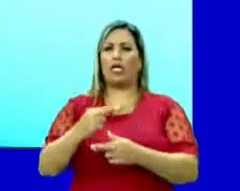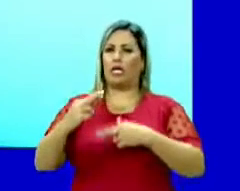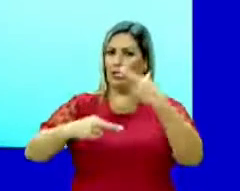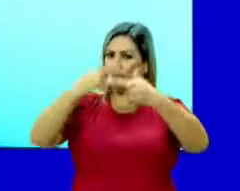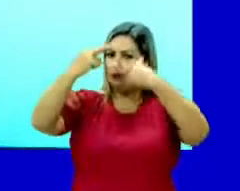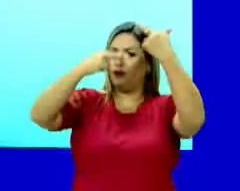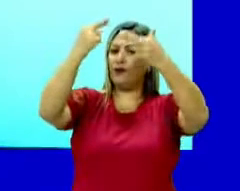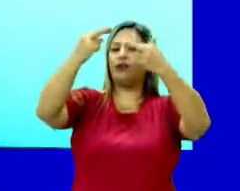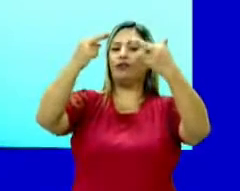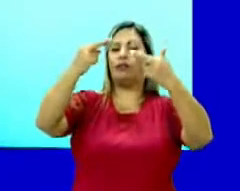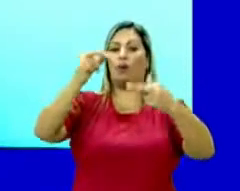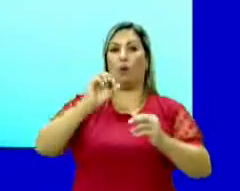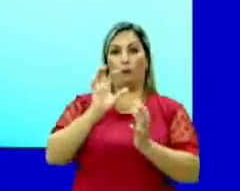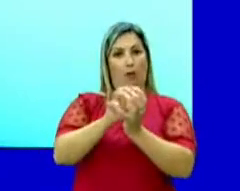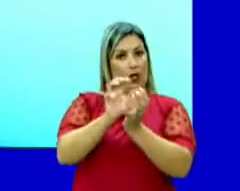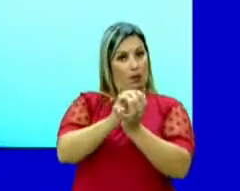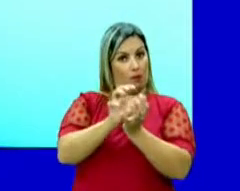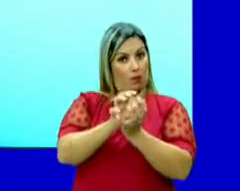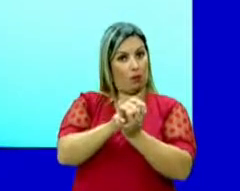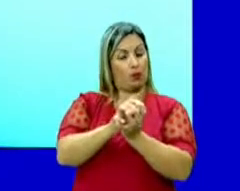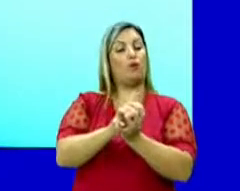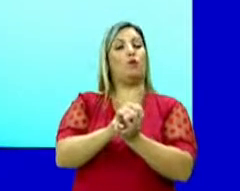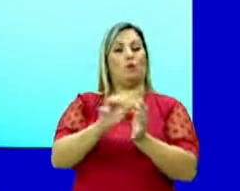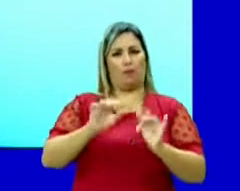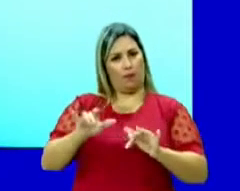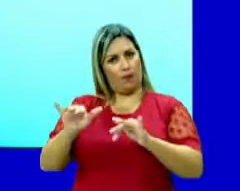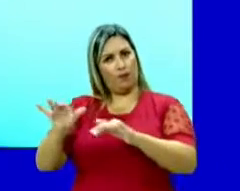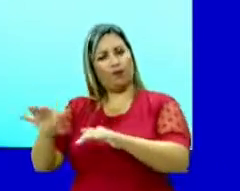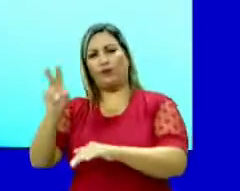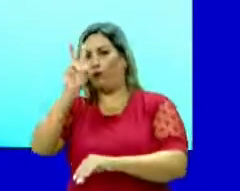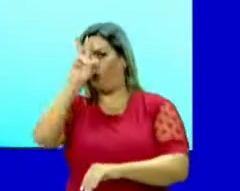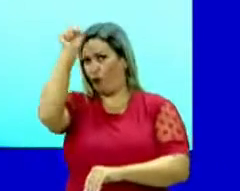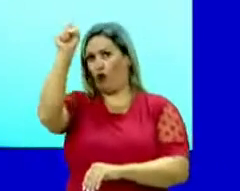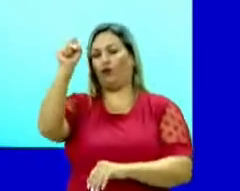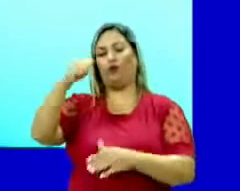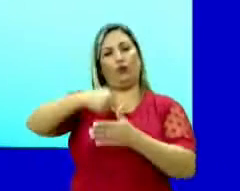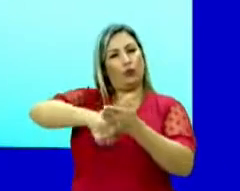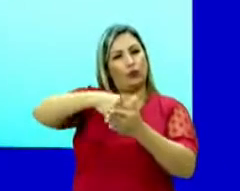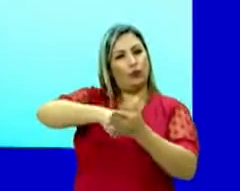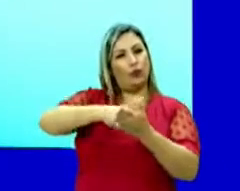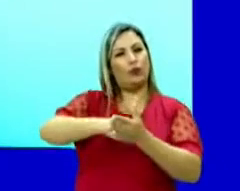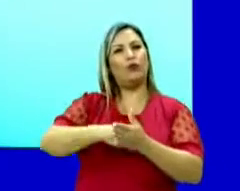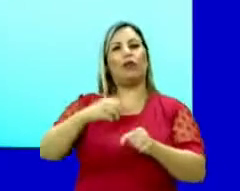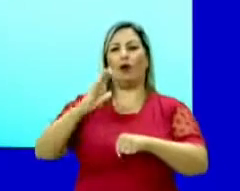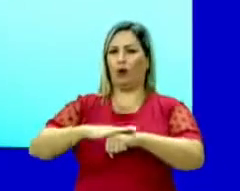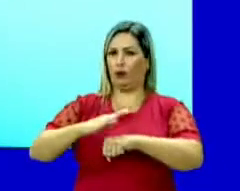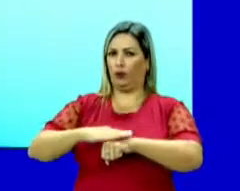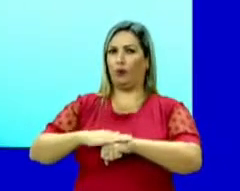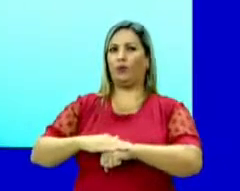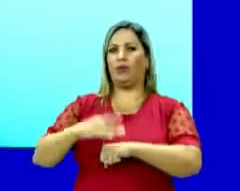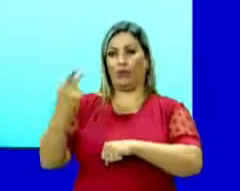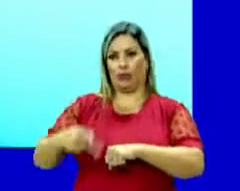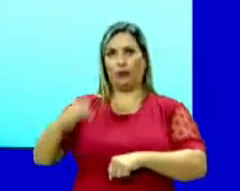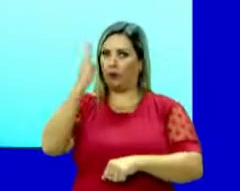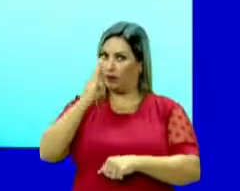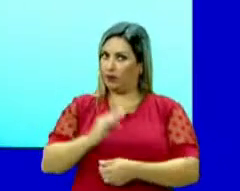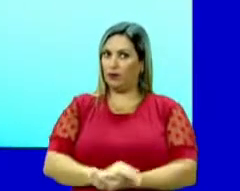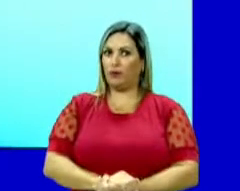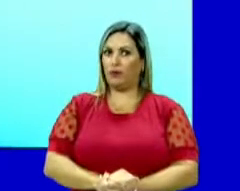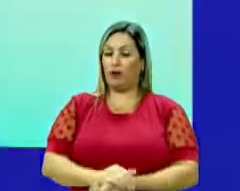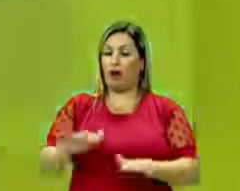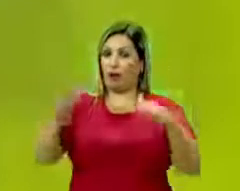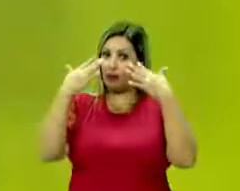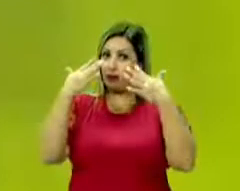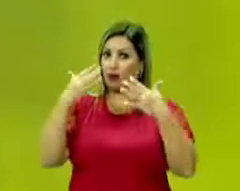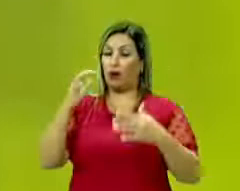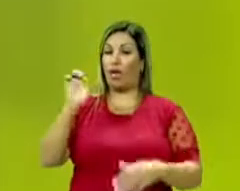Revolução Pernambucana, um dos grandes movimentos de luta pela emancipação no Brasil. Muita atenção